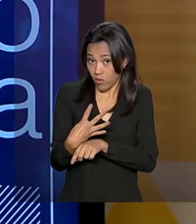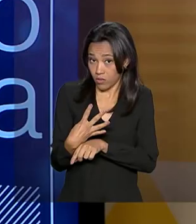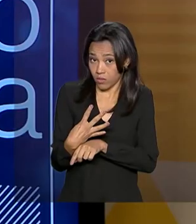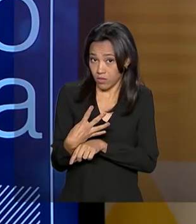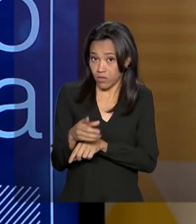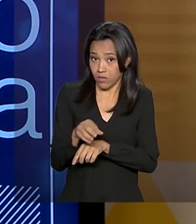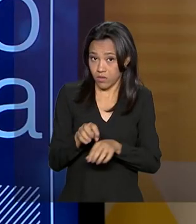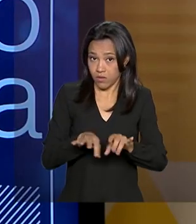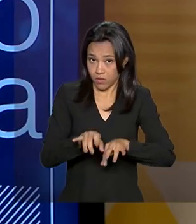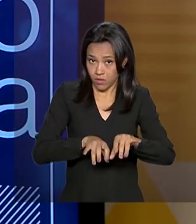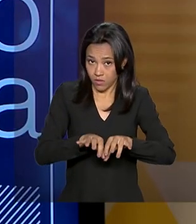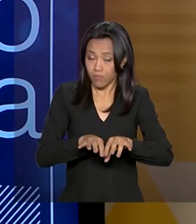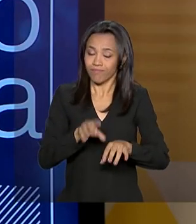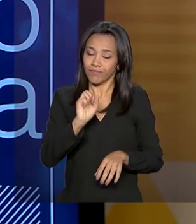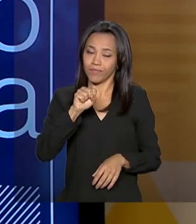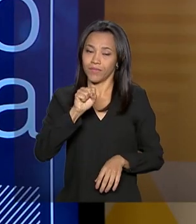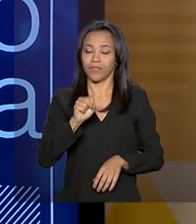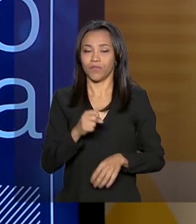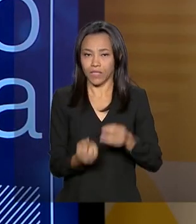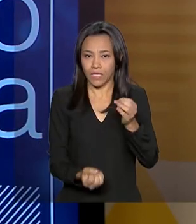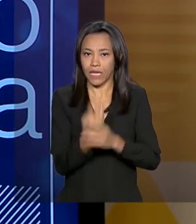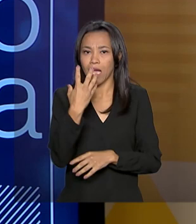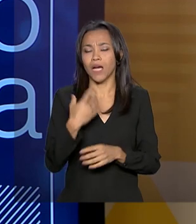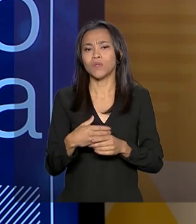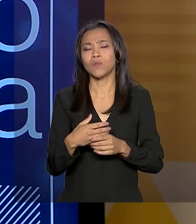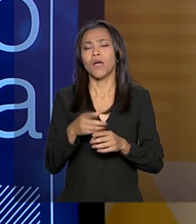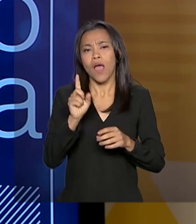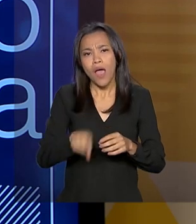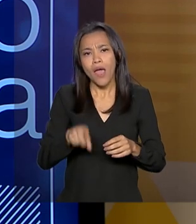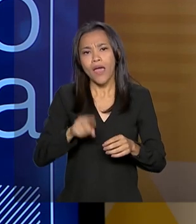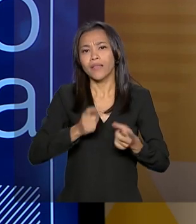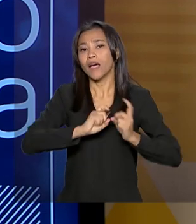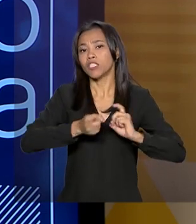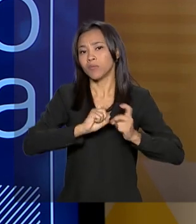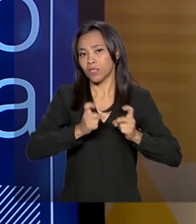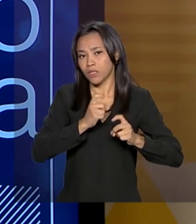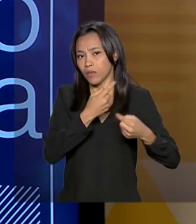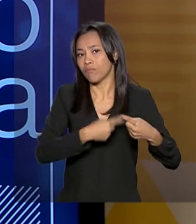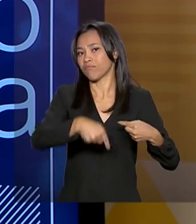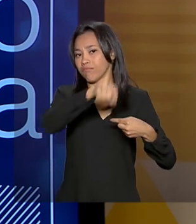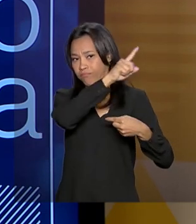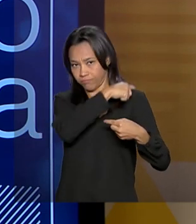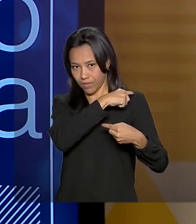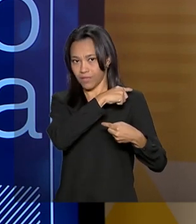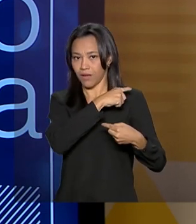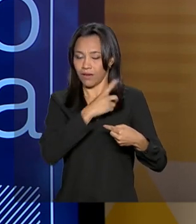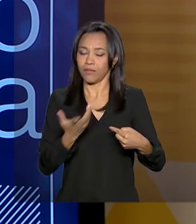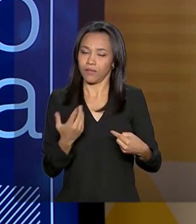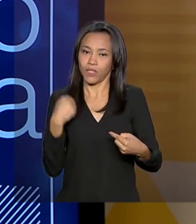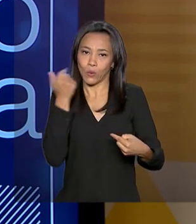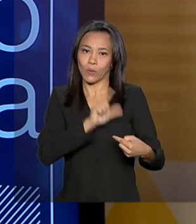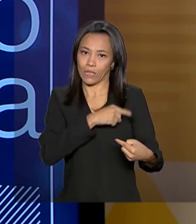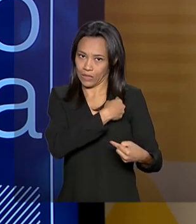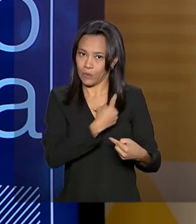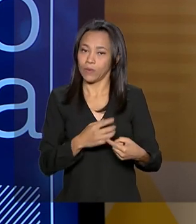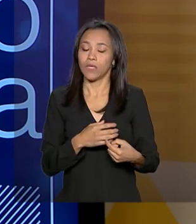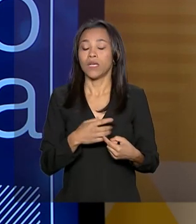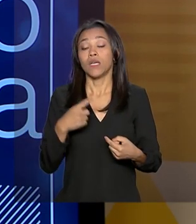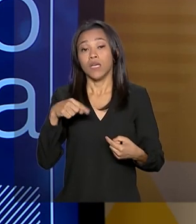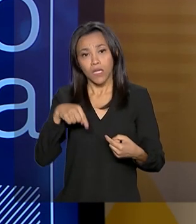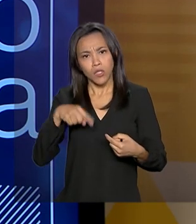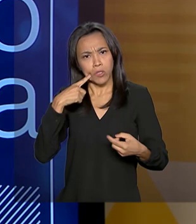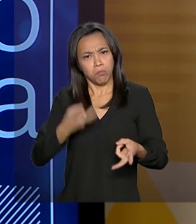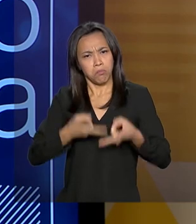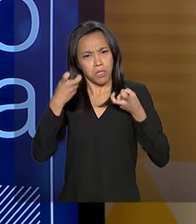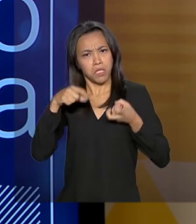Foi criada em 2014, méritos da administração anterior, e nós identificamos essa política